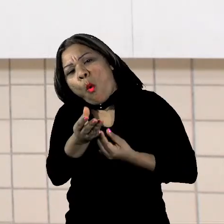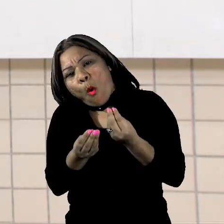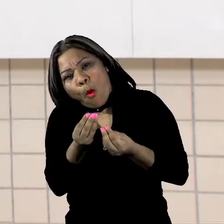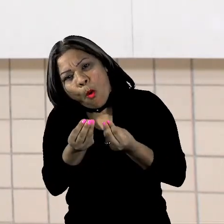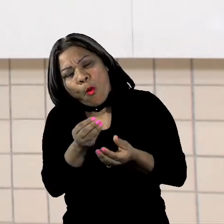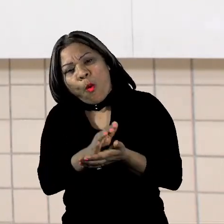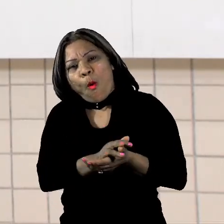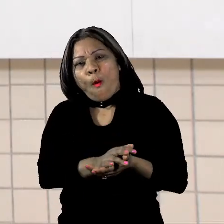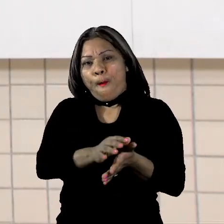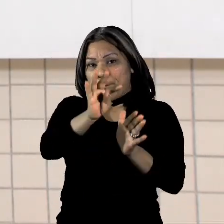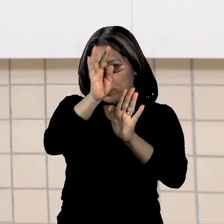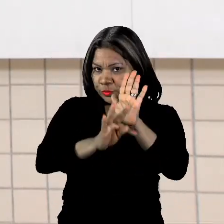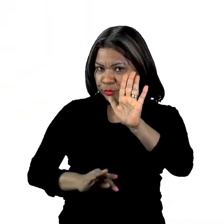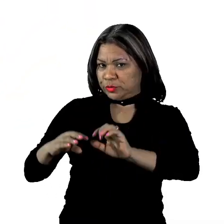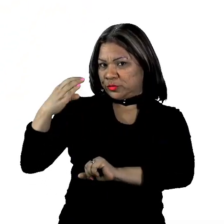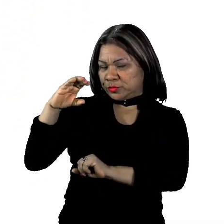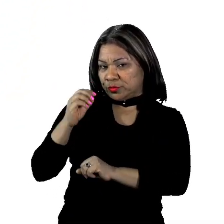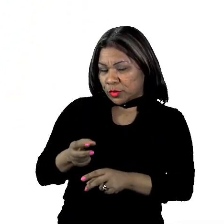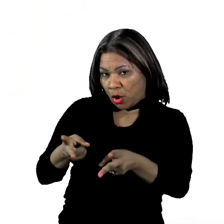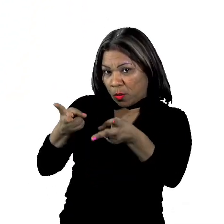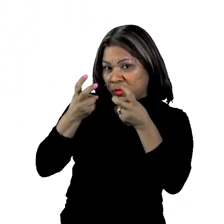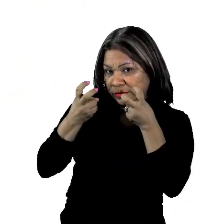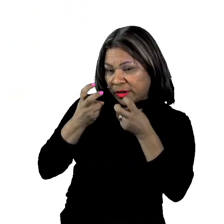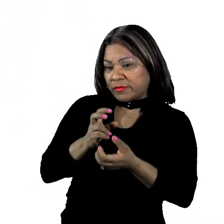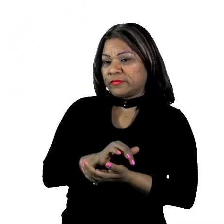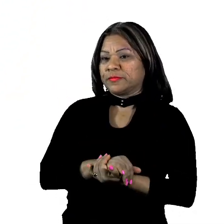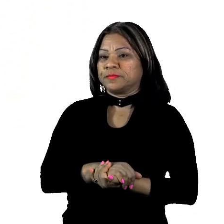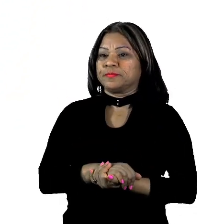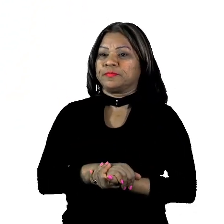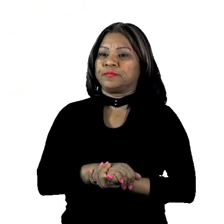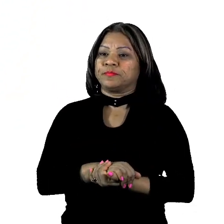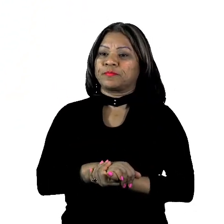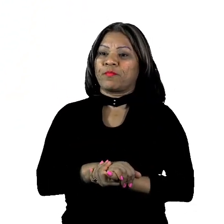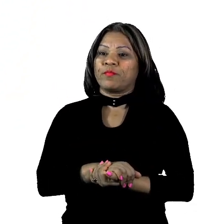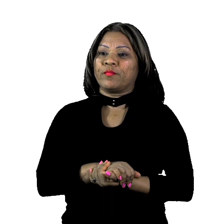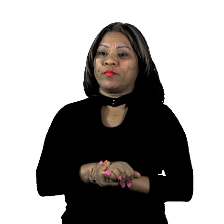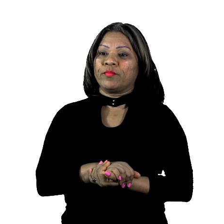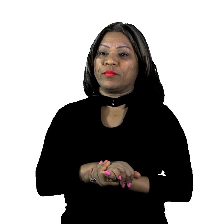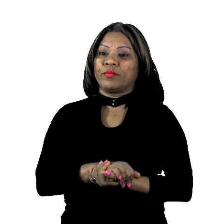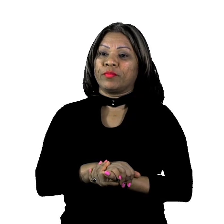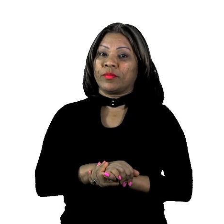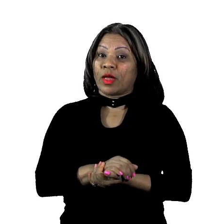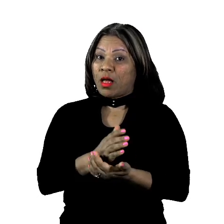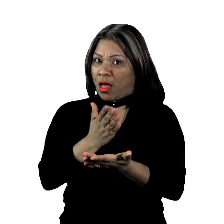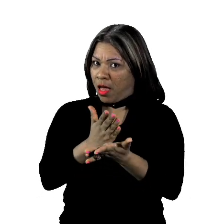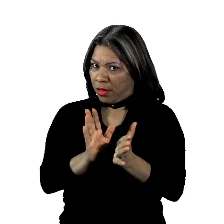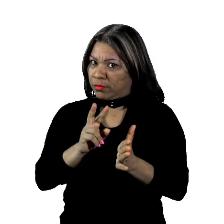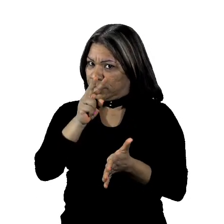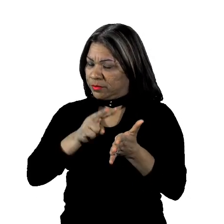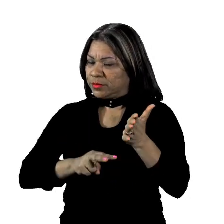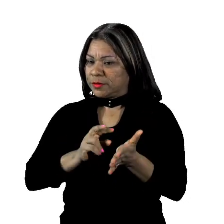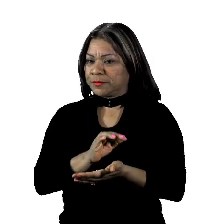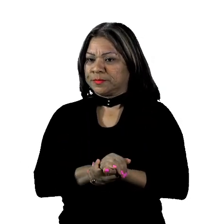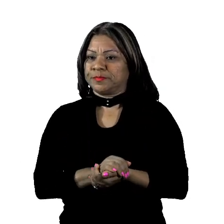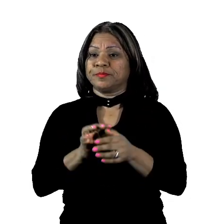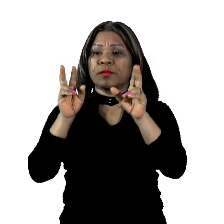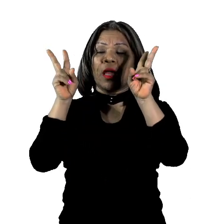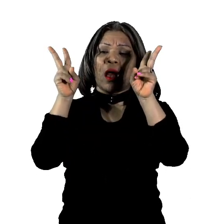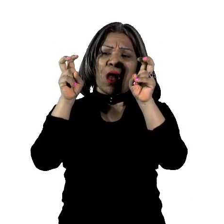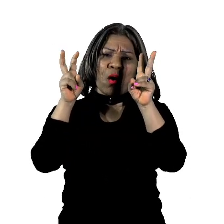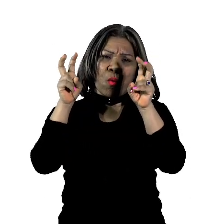questão que aparecerá aí na sua tela. Nós acabamos de ler o texto. O assunto